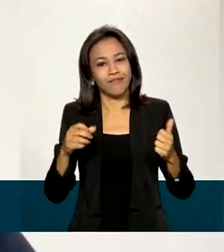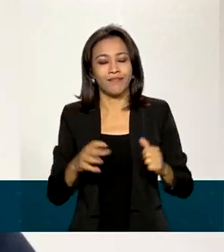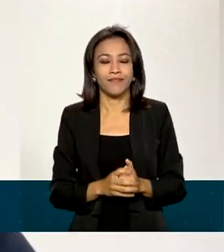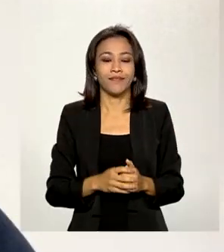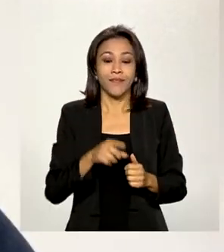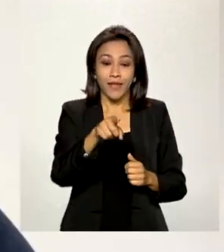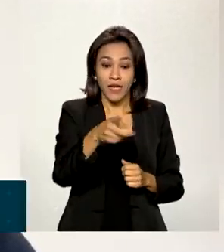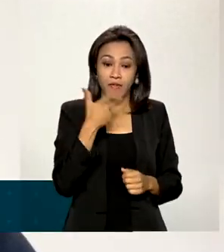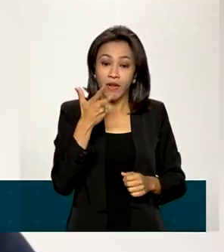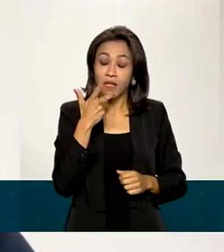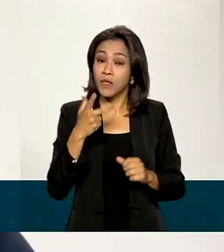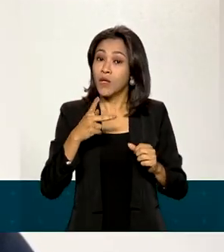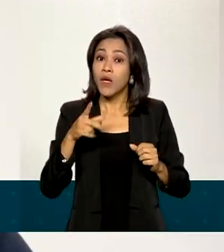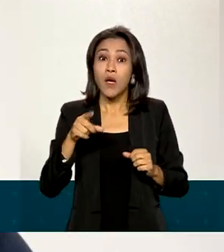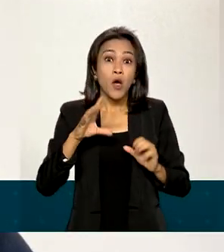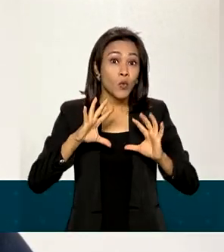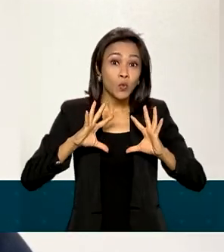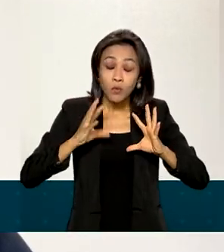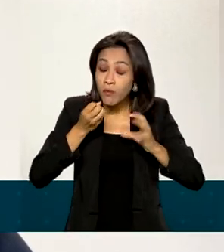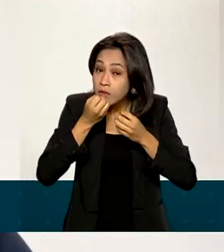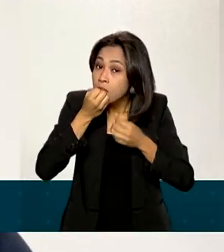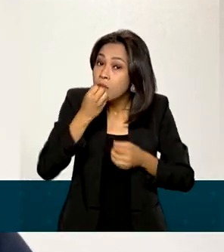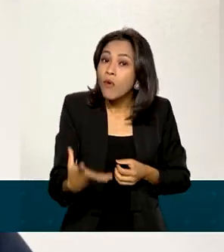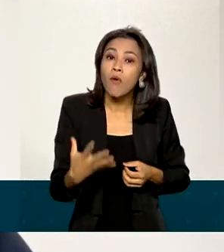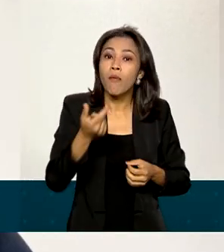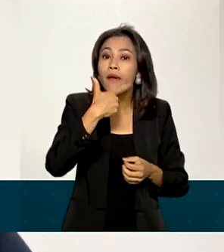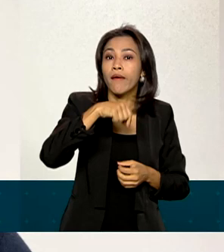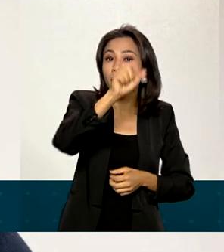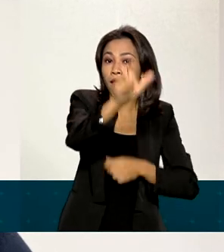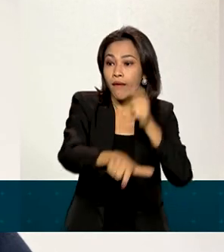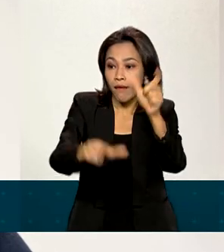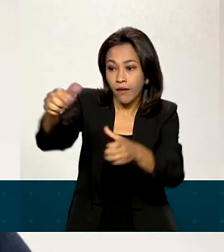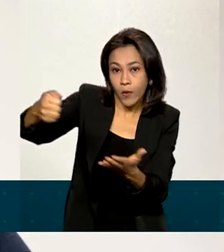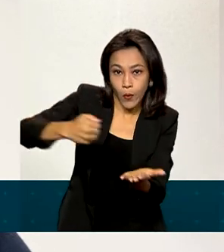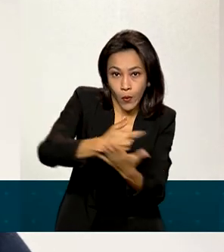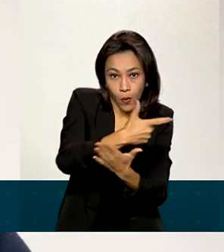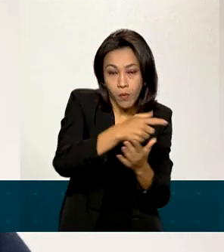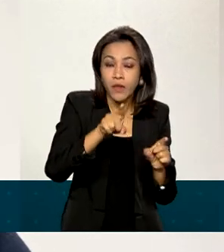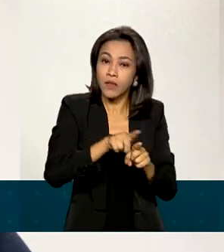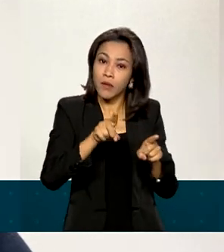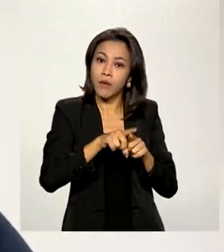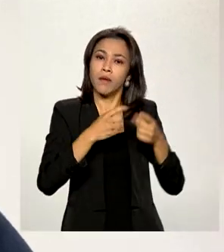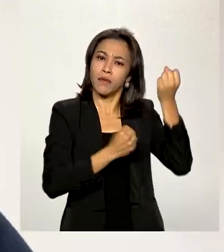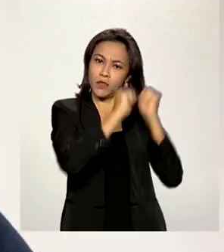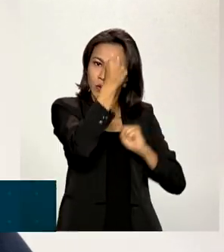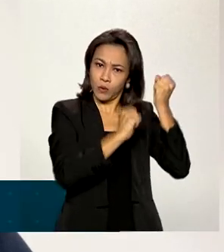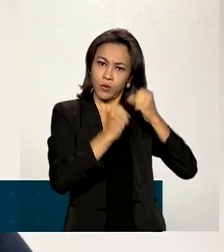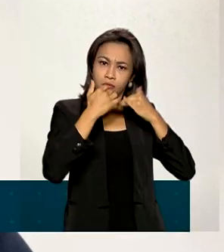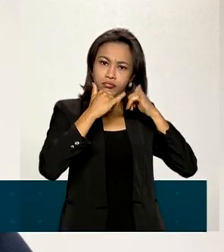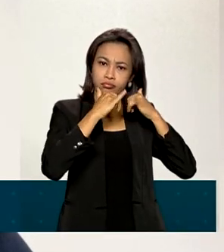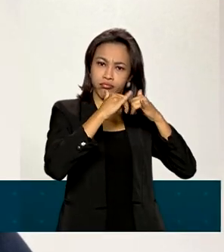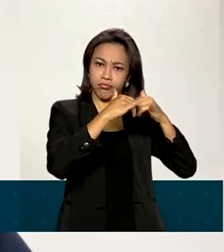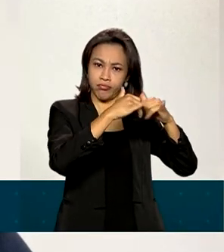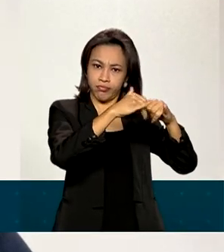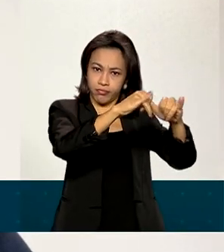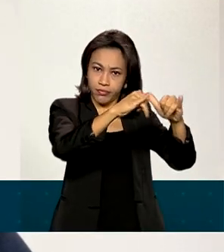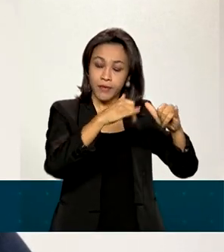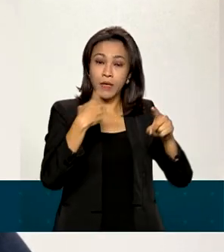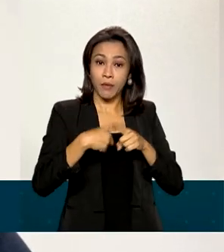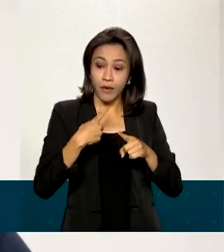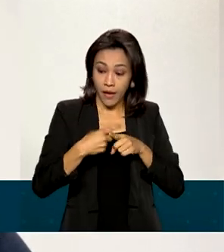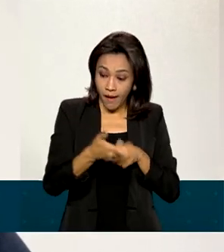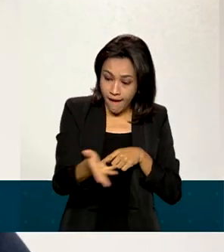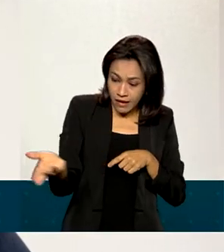são não somente para o consumidor, mas também para o sistema elétrico nacional como um todo. Já que os produtos de menor